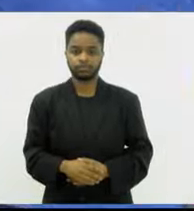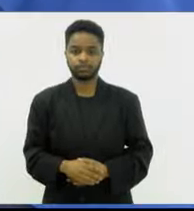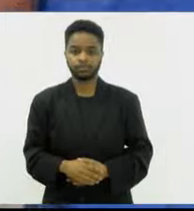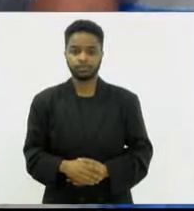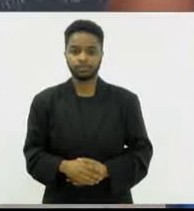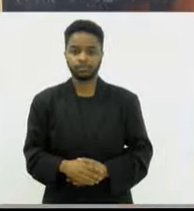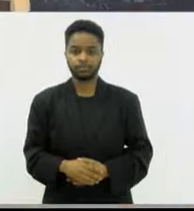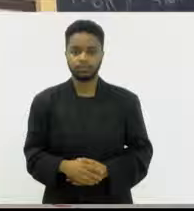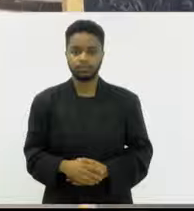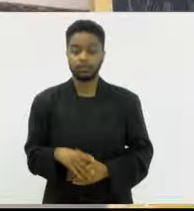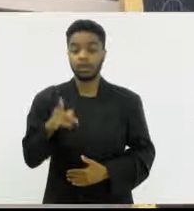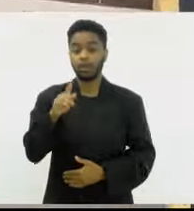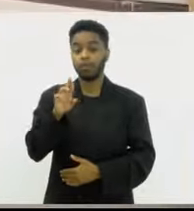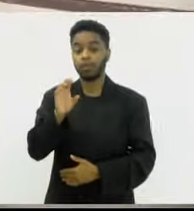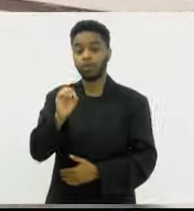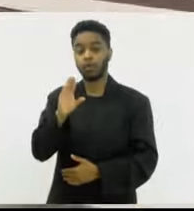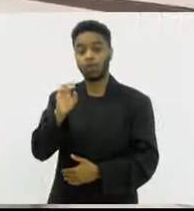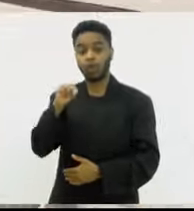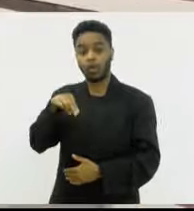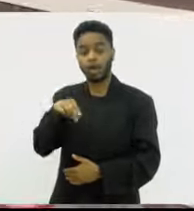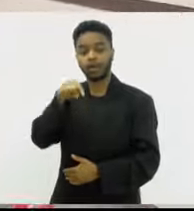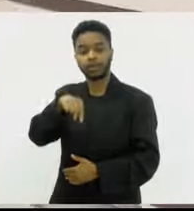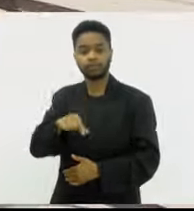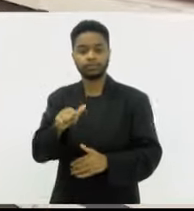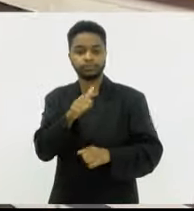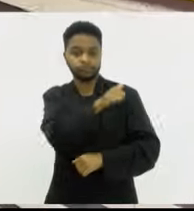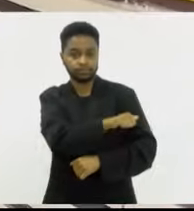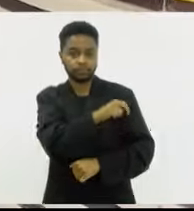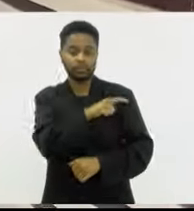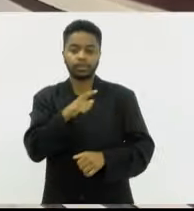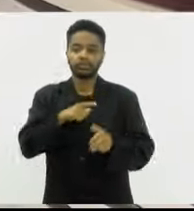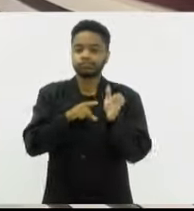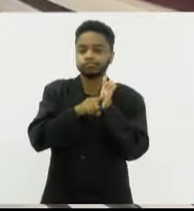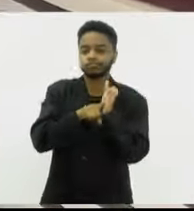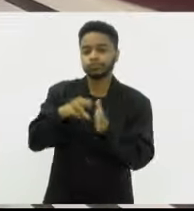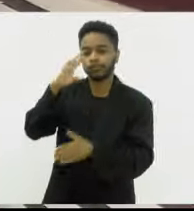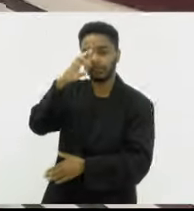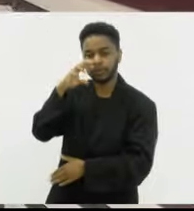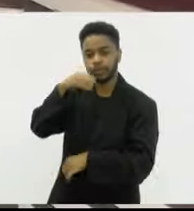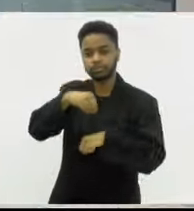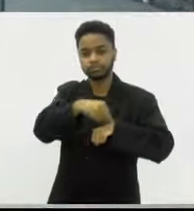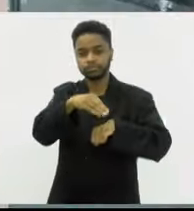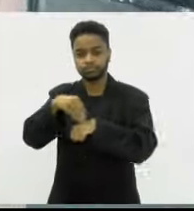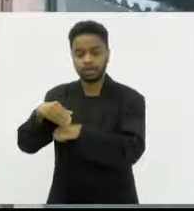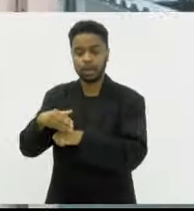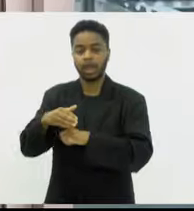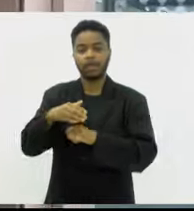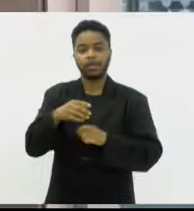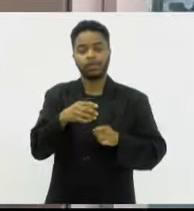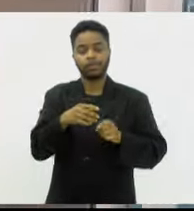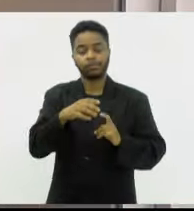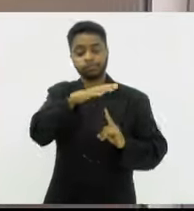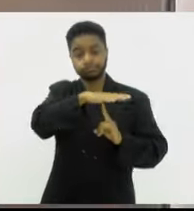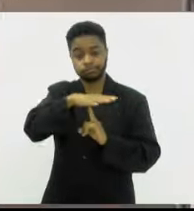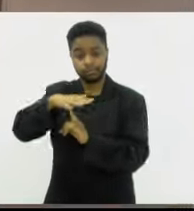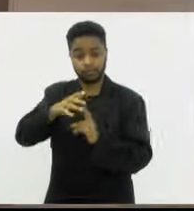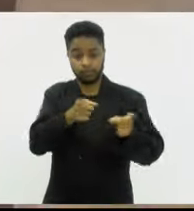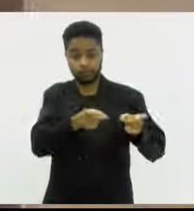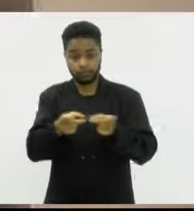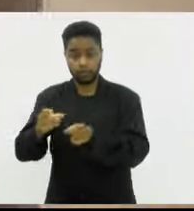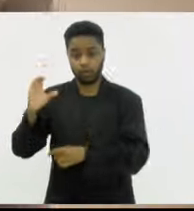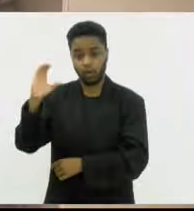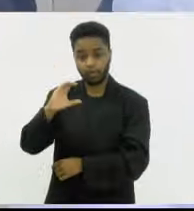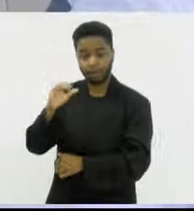O PROCON do estado do Rio de Janeiro fez uma operação de fiscalização e orientação em quiosques e hotéis de Copacabana que ficam